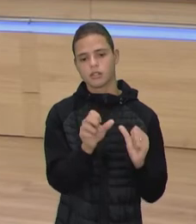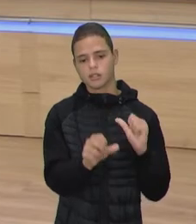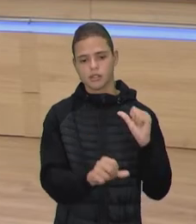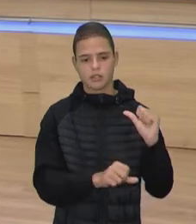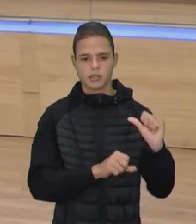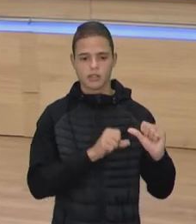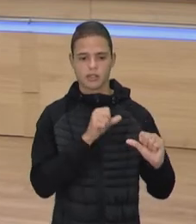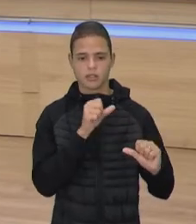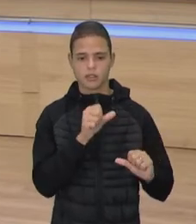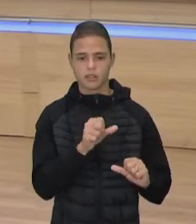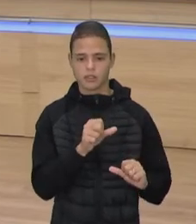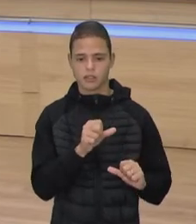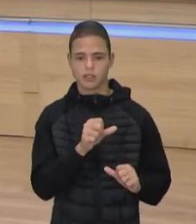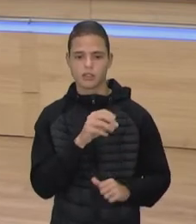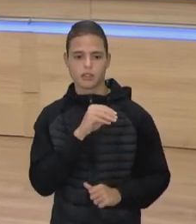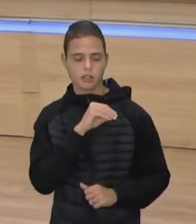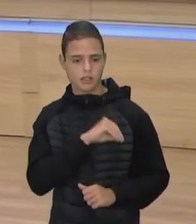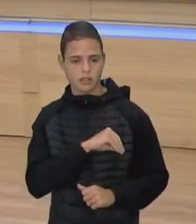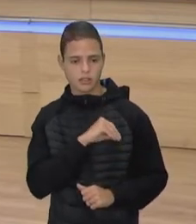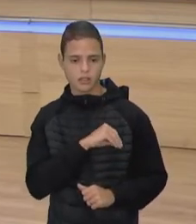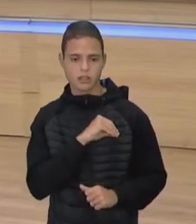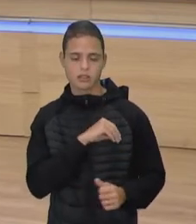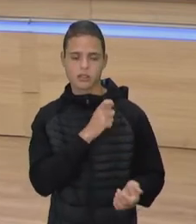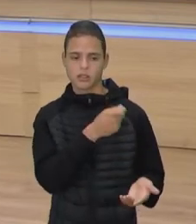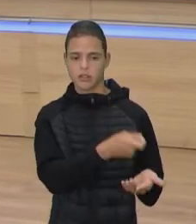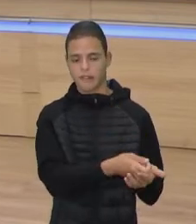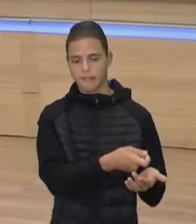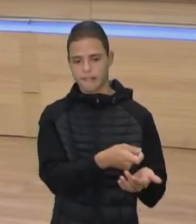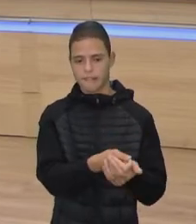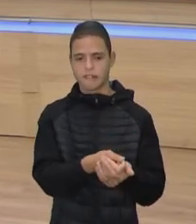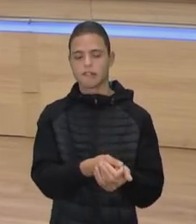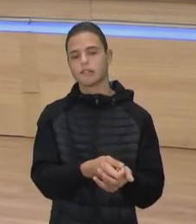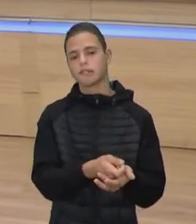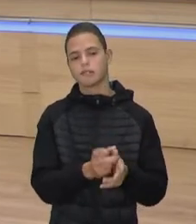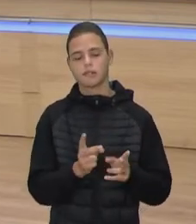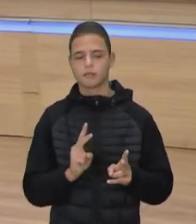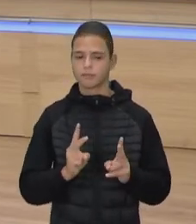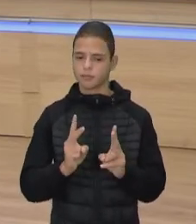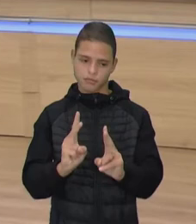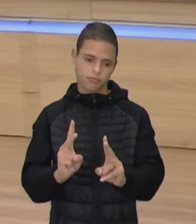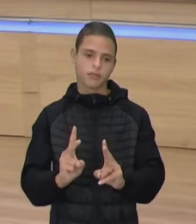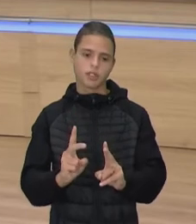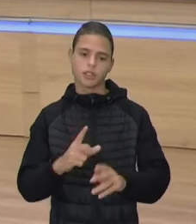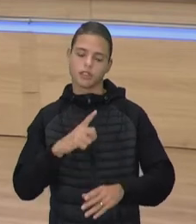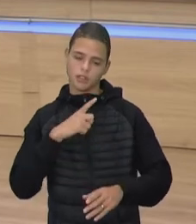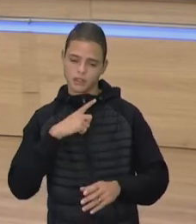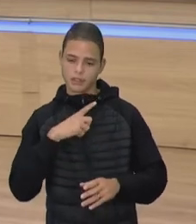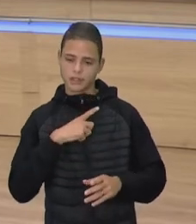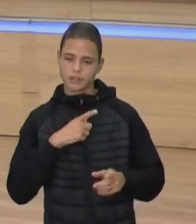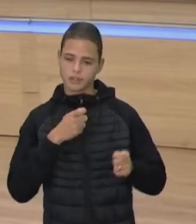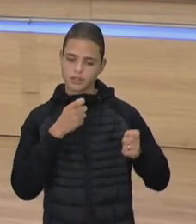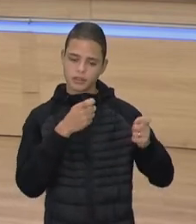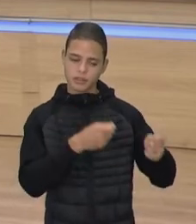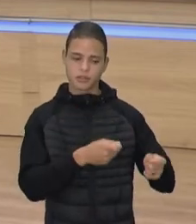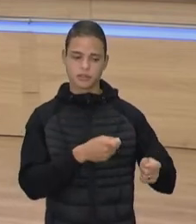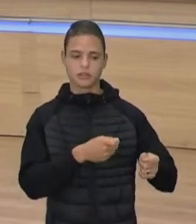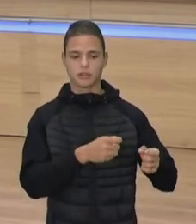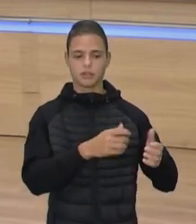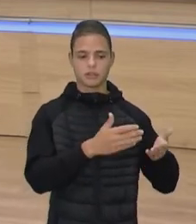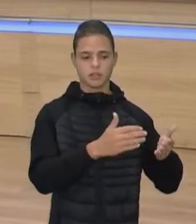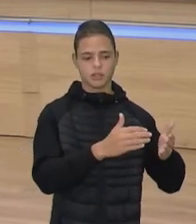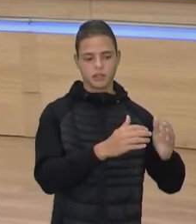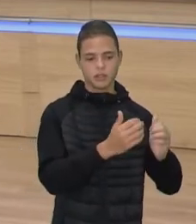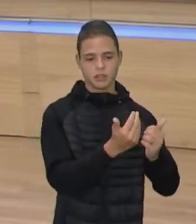escrava, ela se tornou mão de obra assalariada, continuou a haver segregação, exclusão de grandes